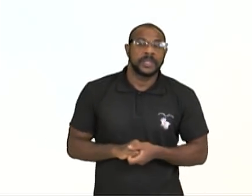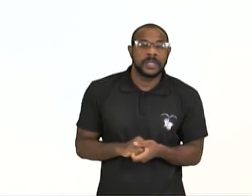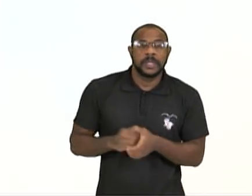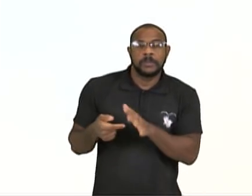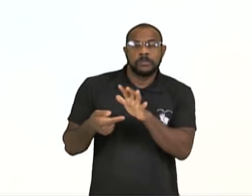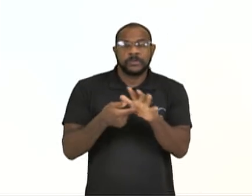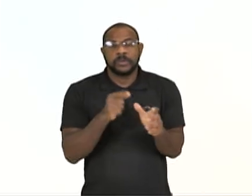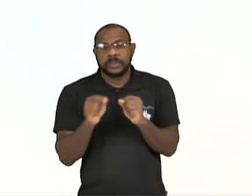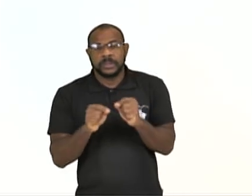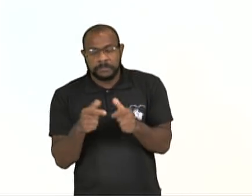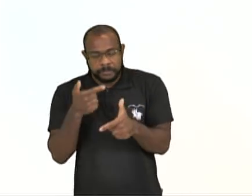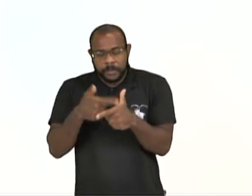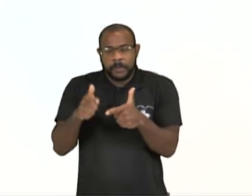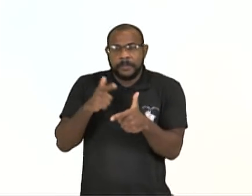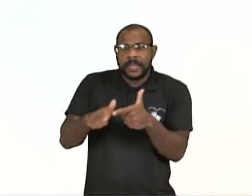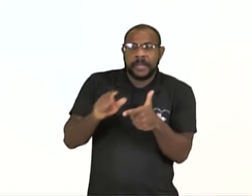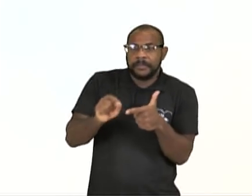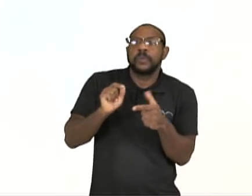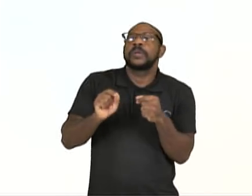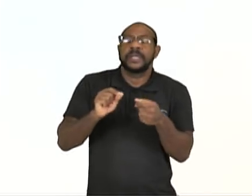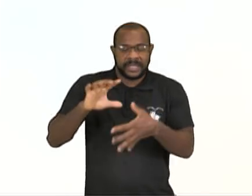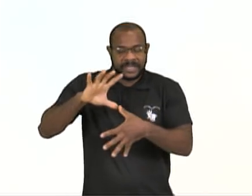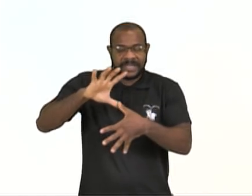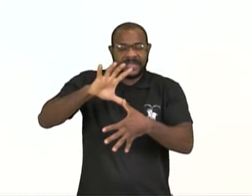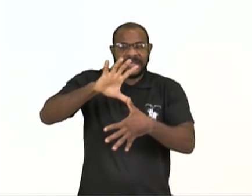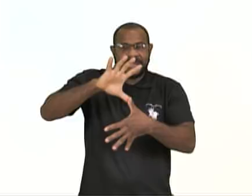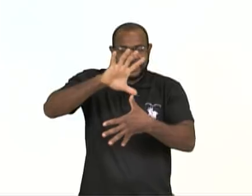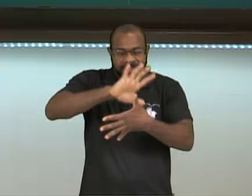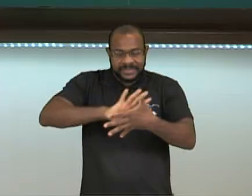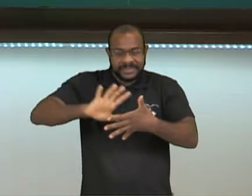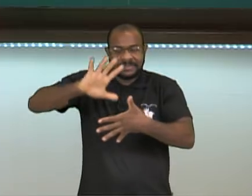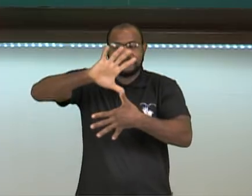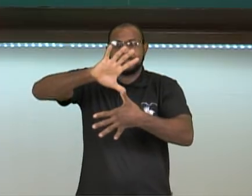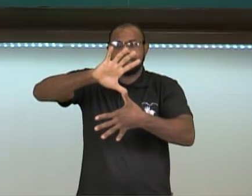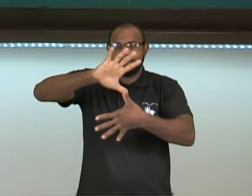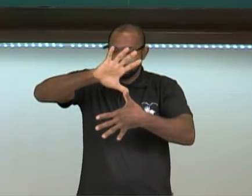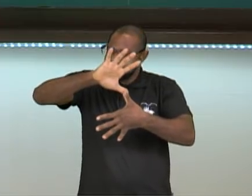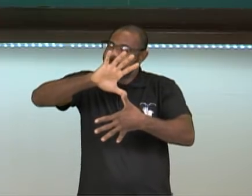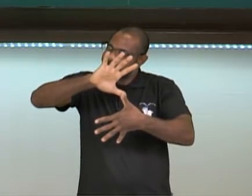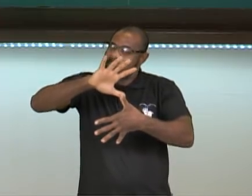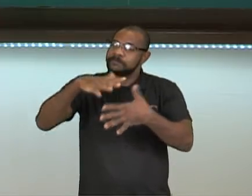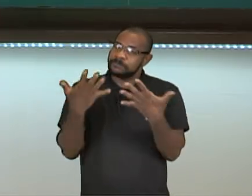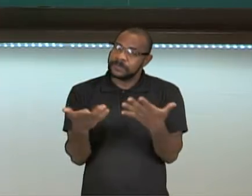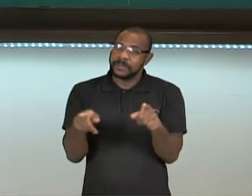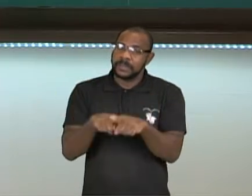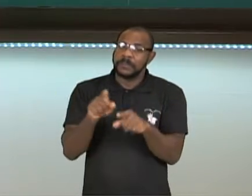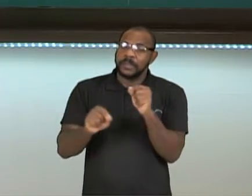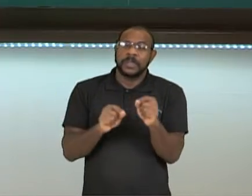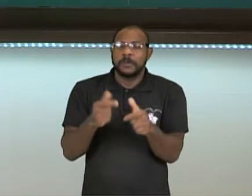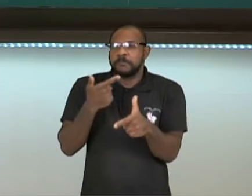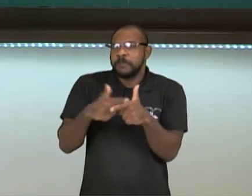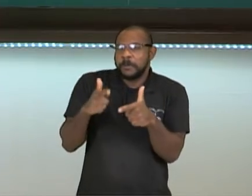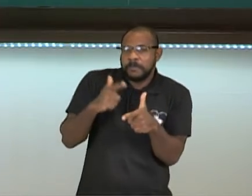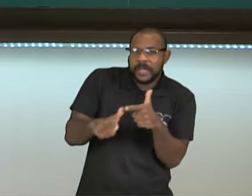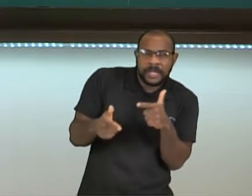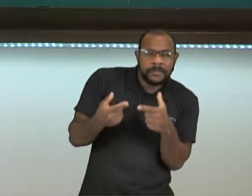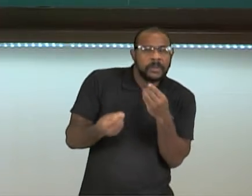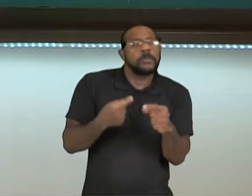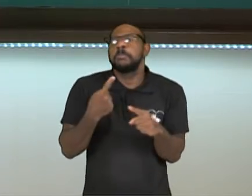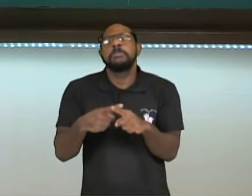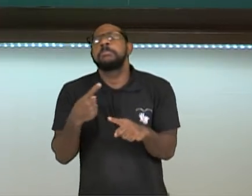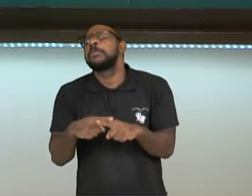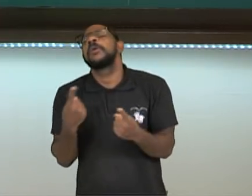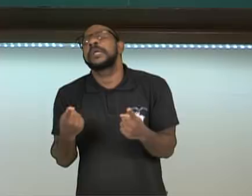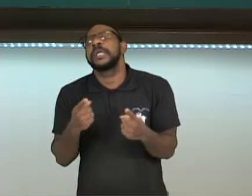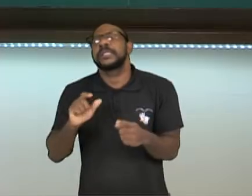Destacar conflitos na América. Então a gente vai estudar toda essa questão de conflito e por que